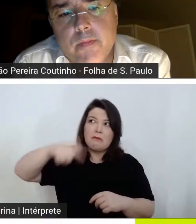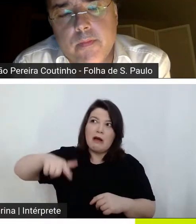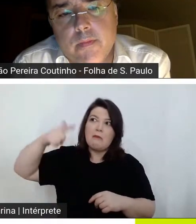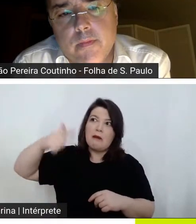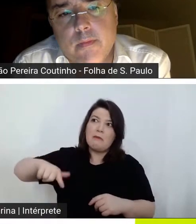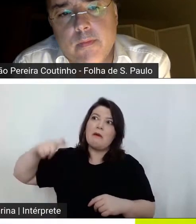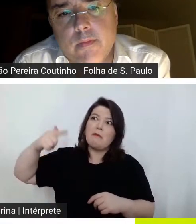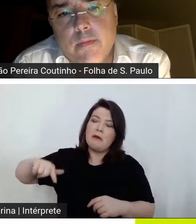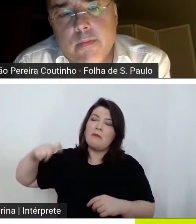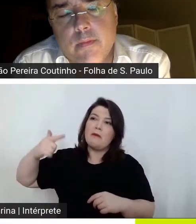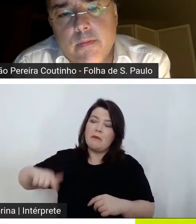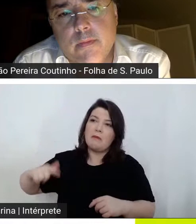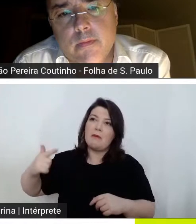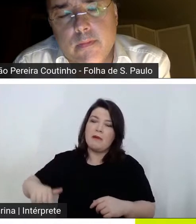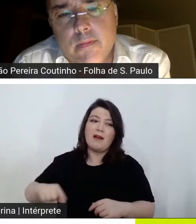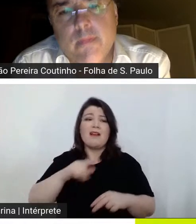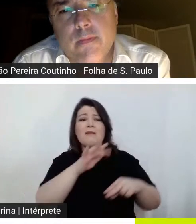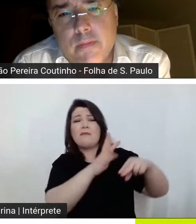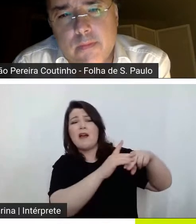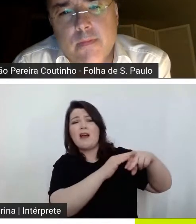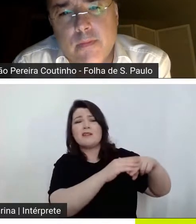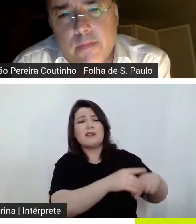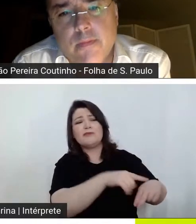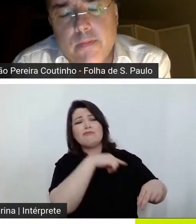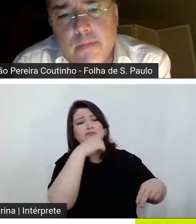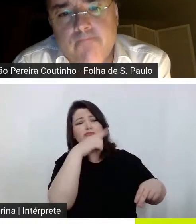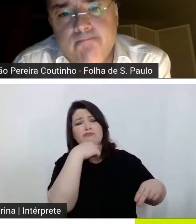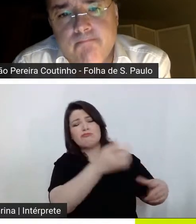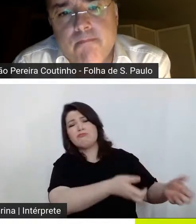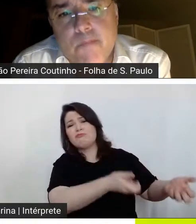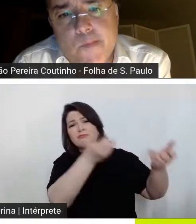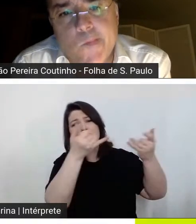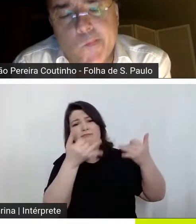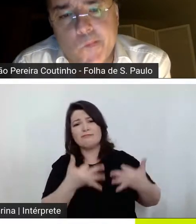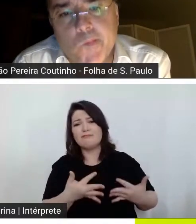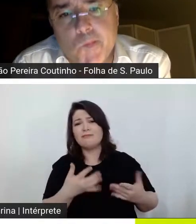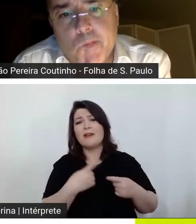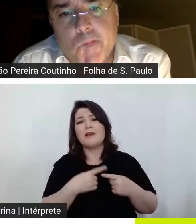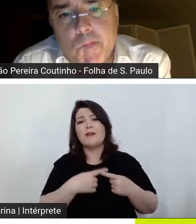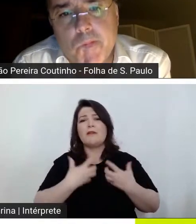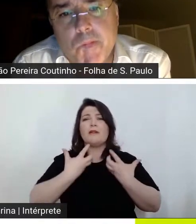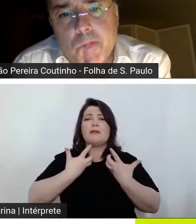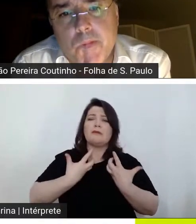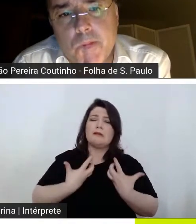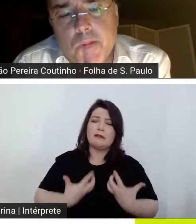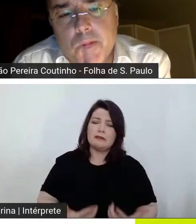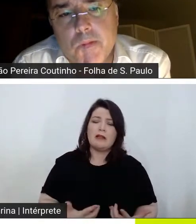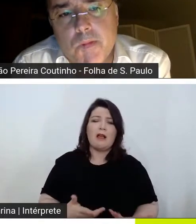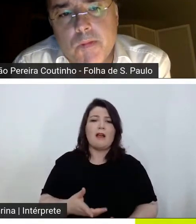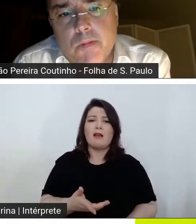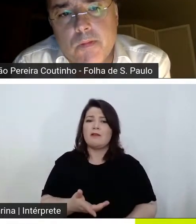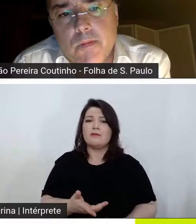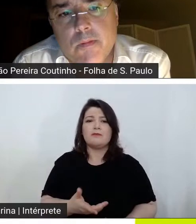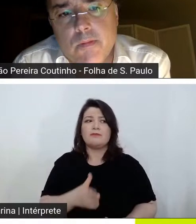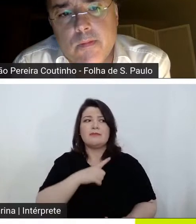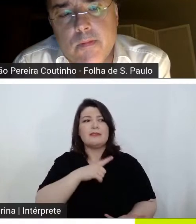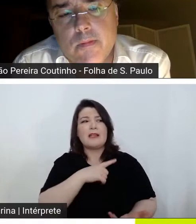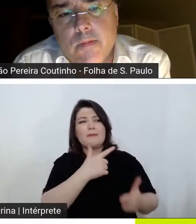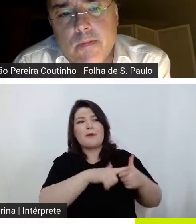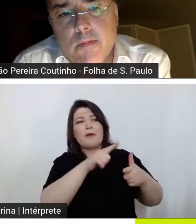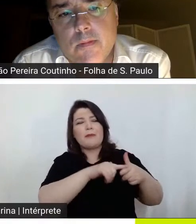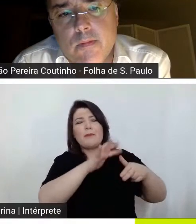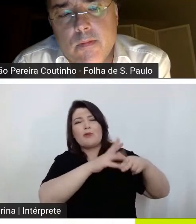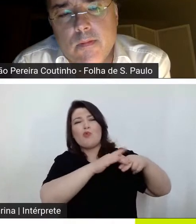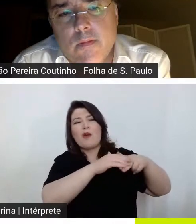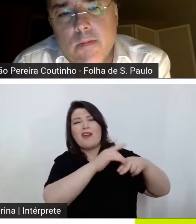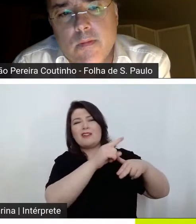esse paciente consegue contar o tamanho esgarçamento psíquico que ele vive e ele